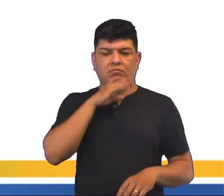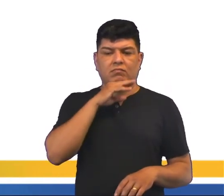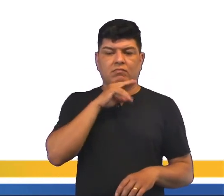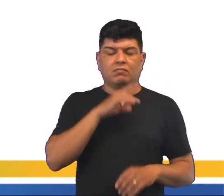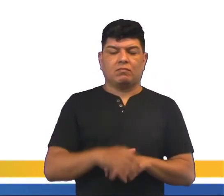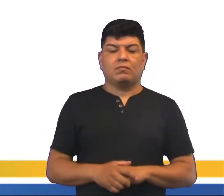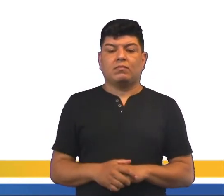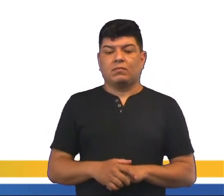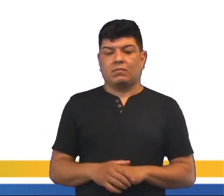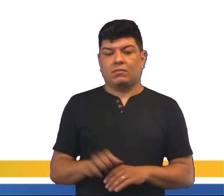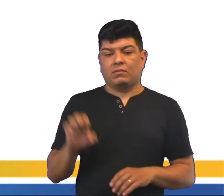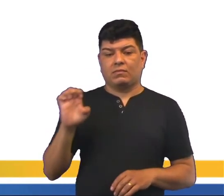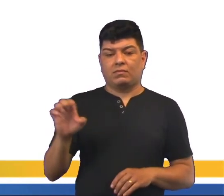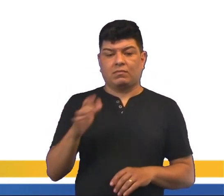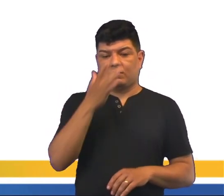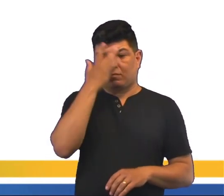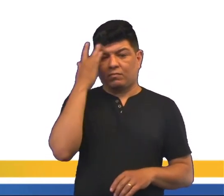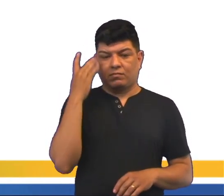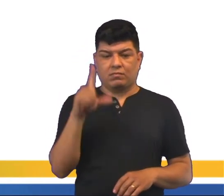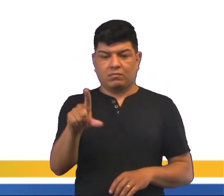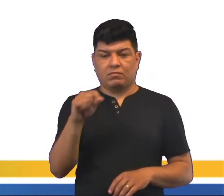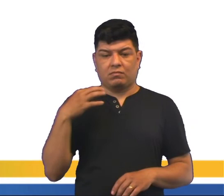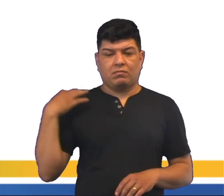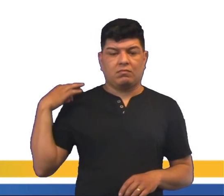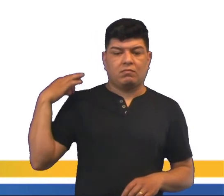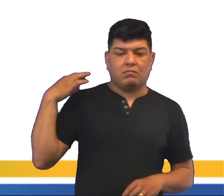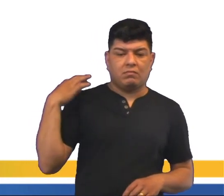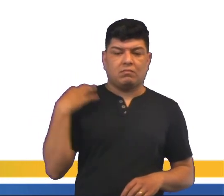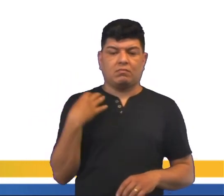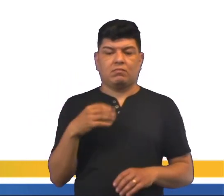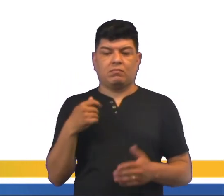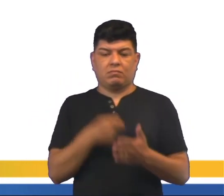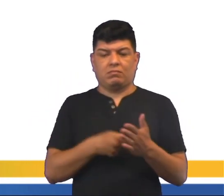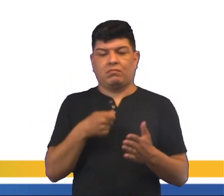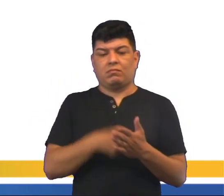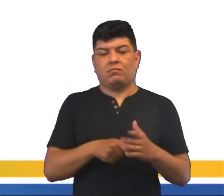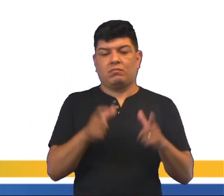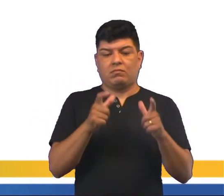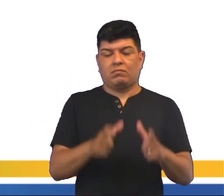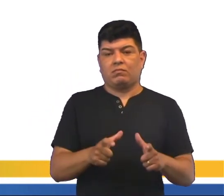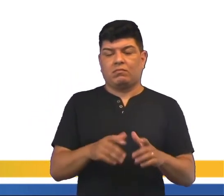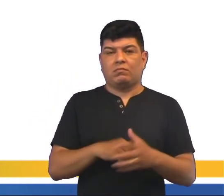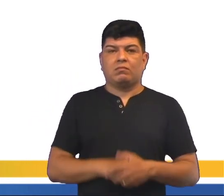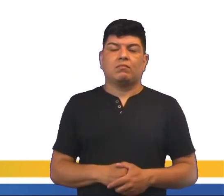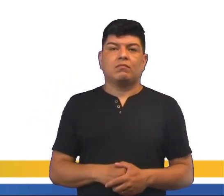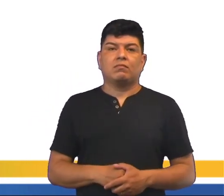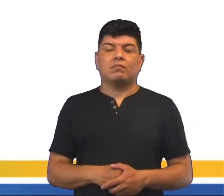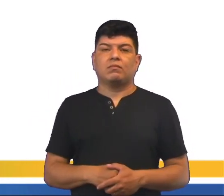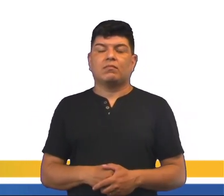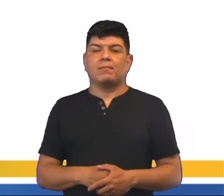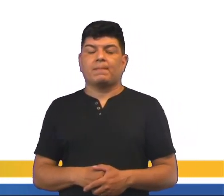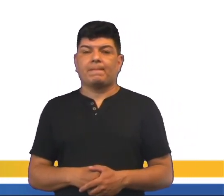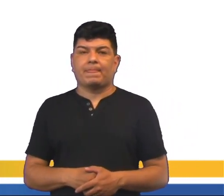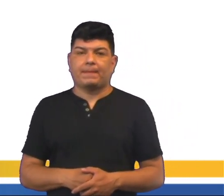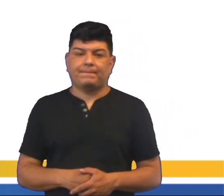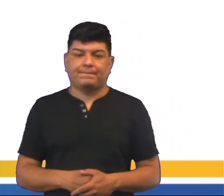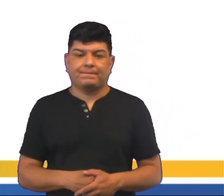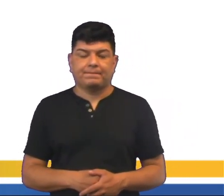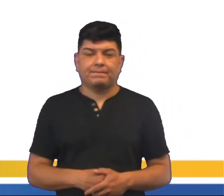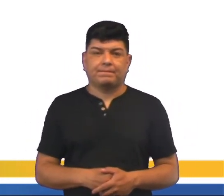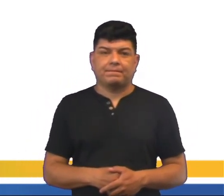remunerados. Letra E, são pessoas que optam voluntariamente por residir nas áreas segregadas.